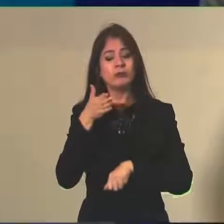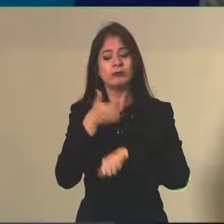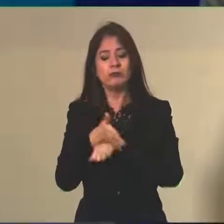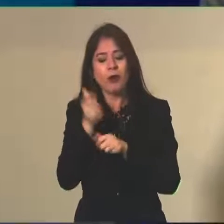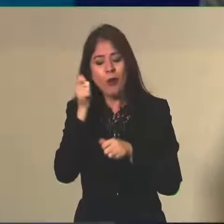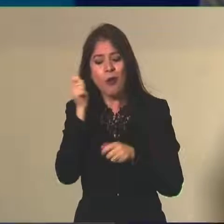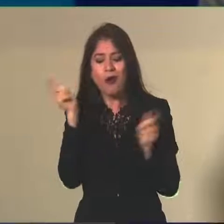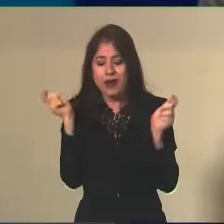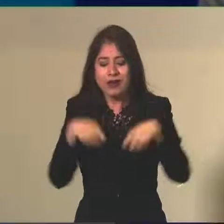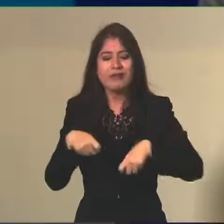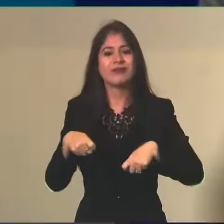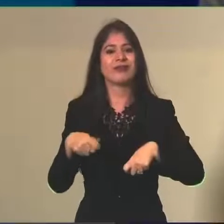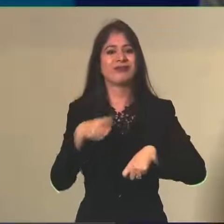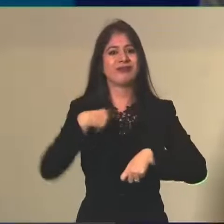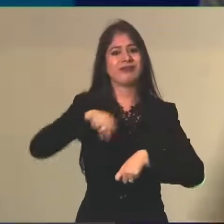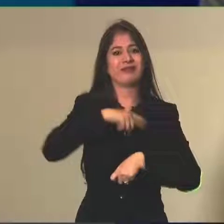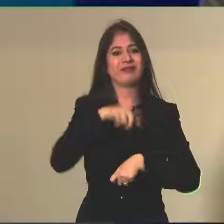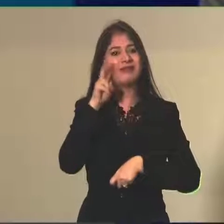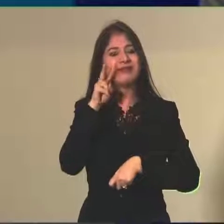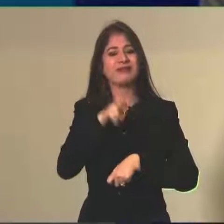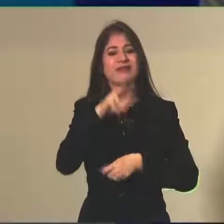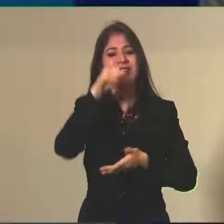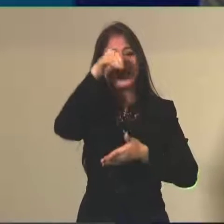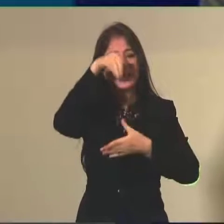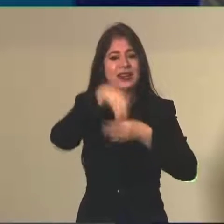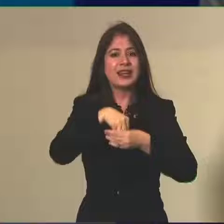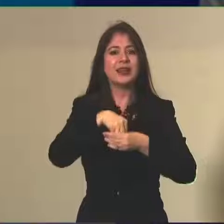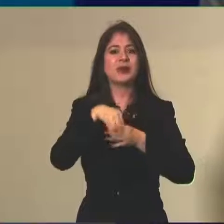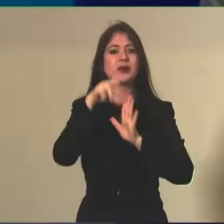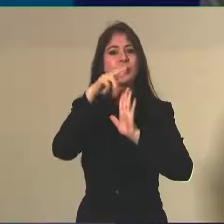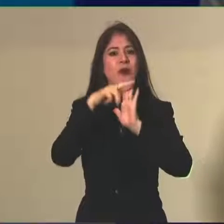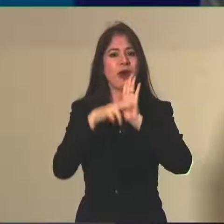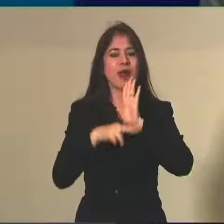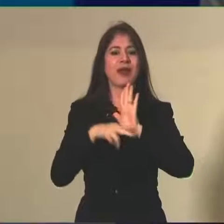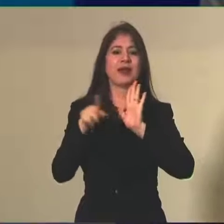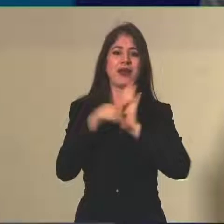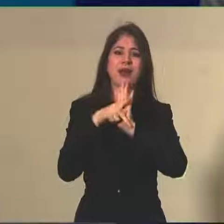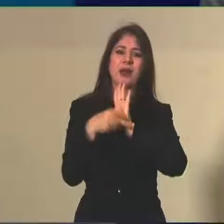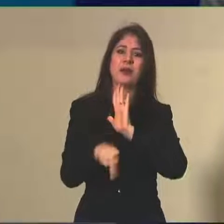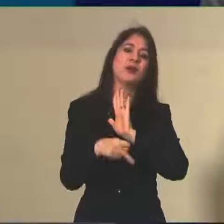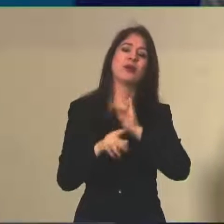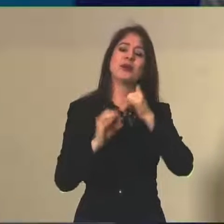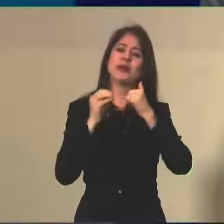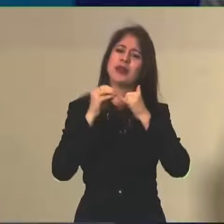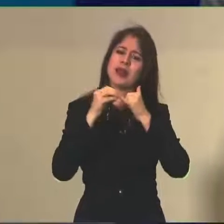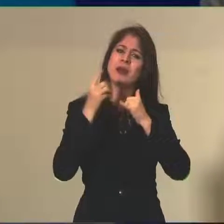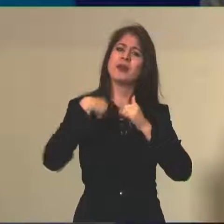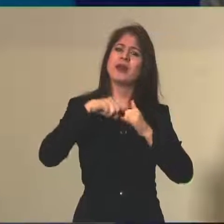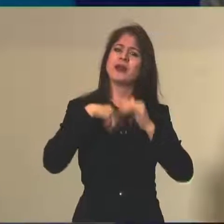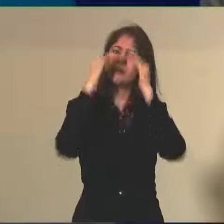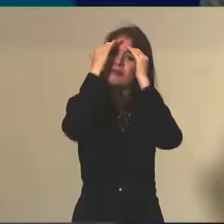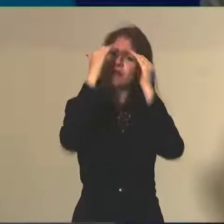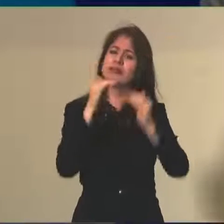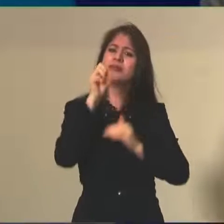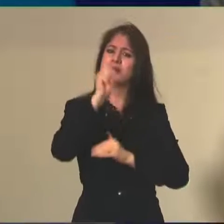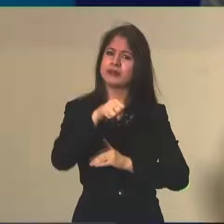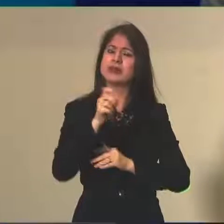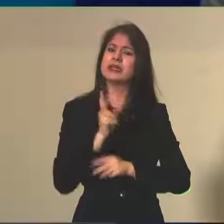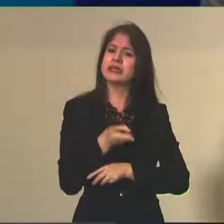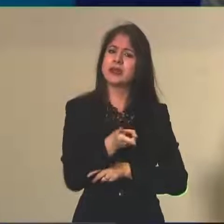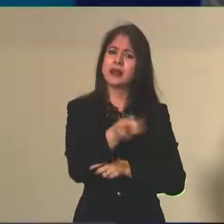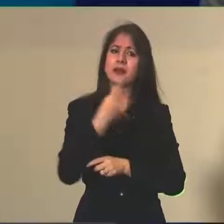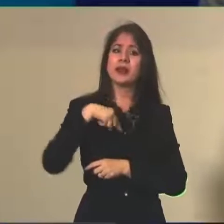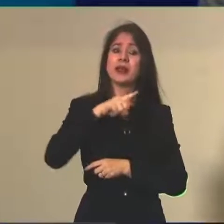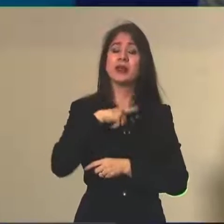essa competência no regimento interno do INEP. Então, tudo isso sempre foi respeitado. Na verdade, o nós fizemos foi